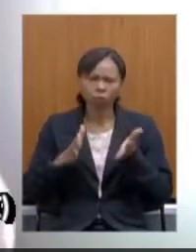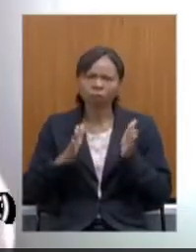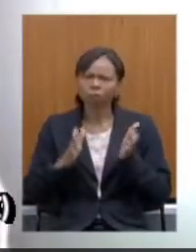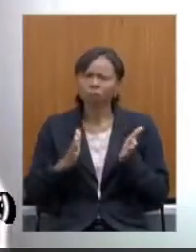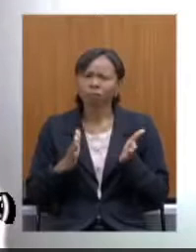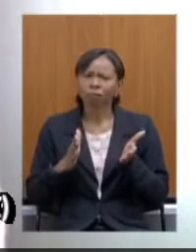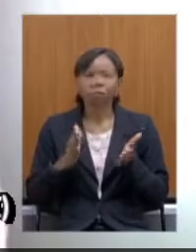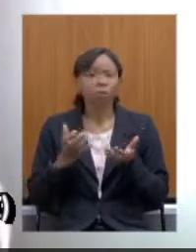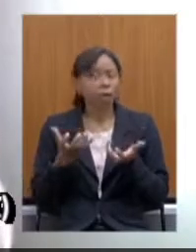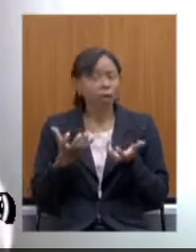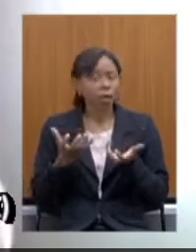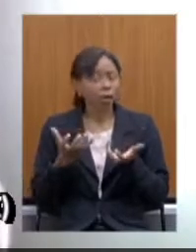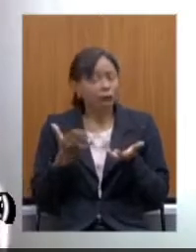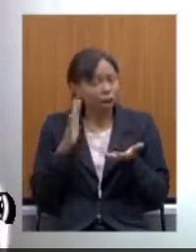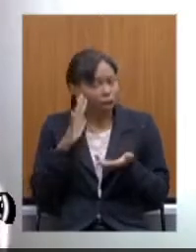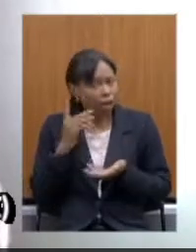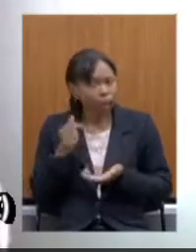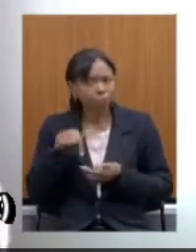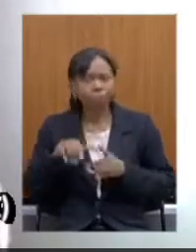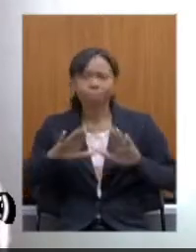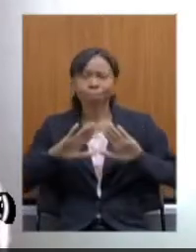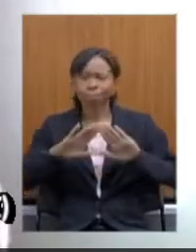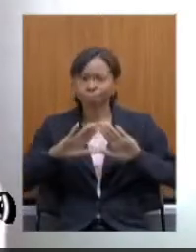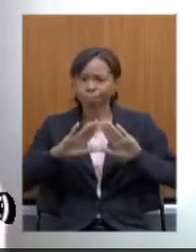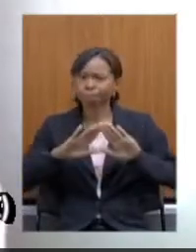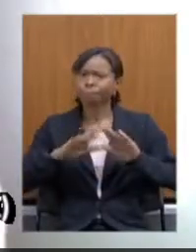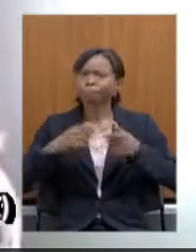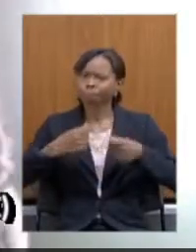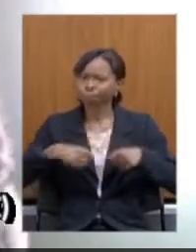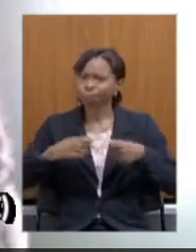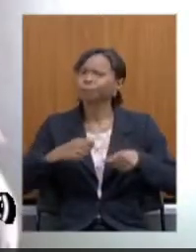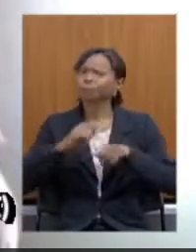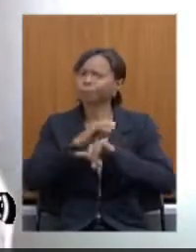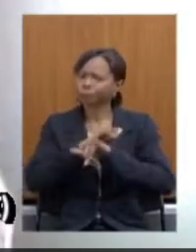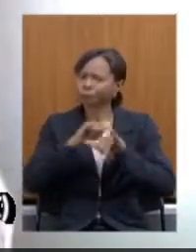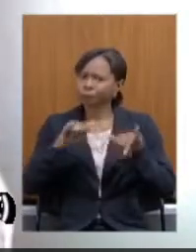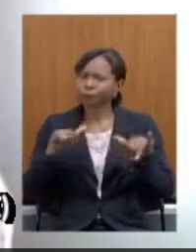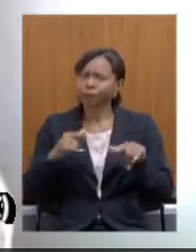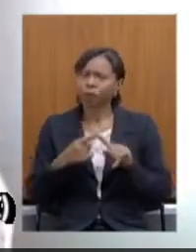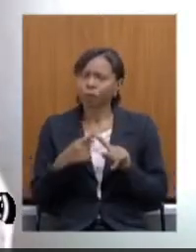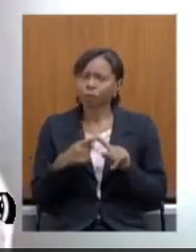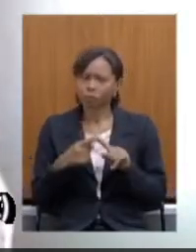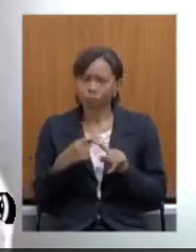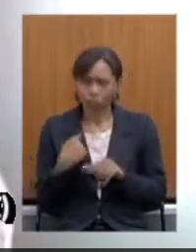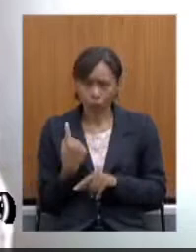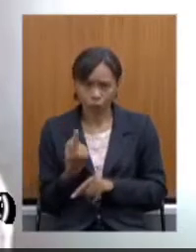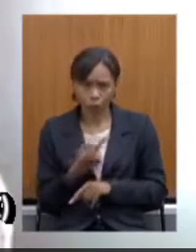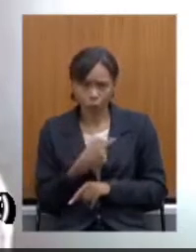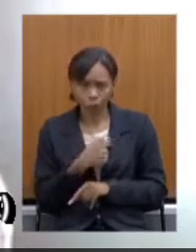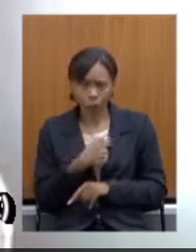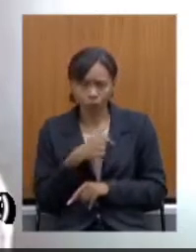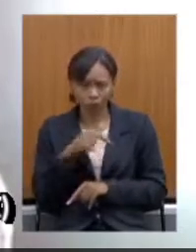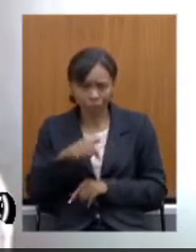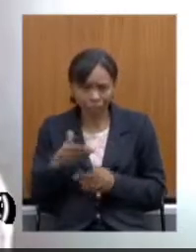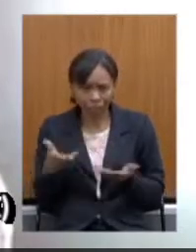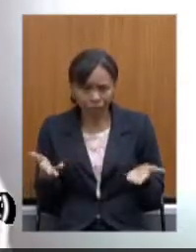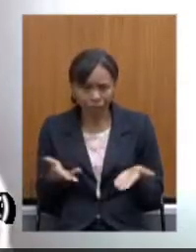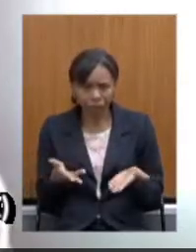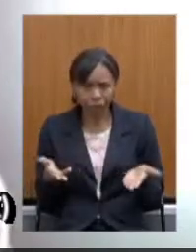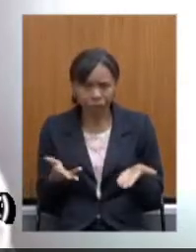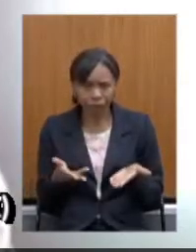se manifestar sobre isso de que nós nesse momento é uma